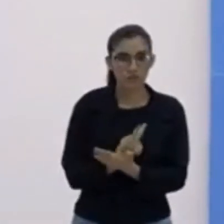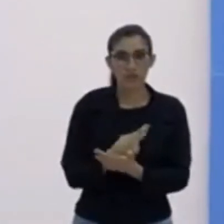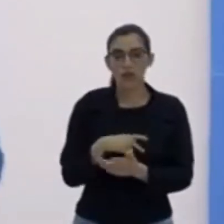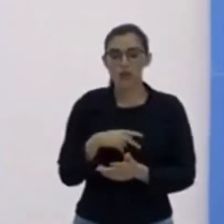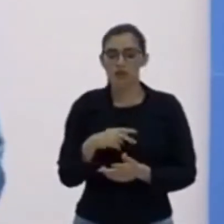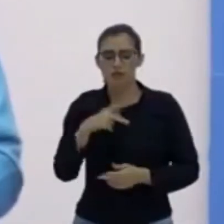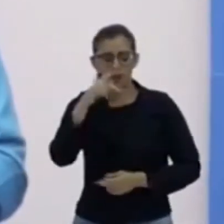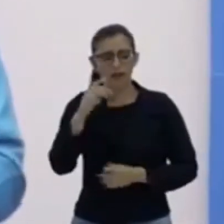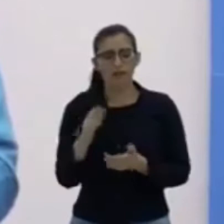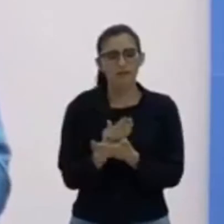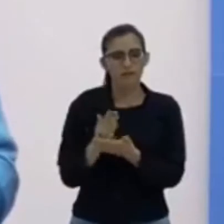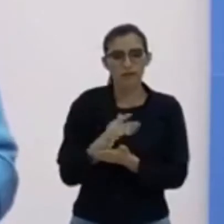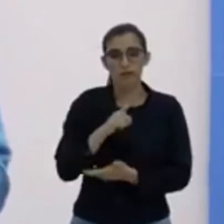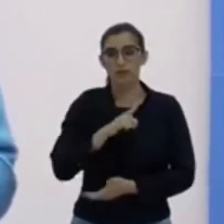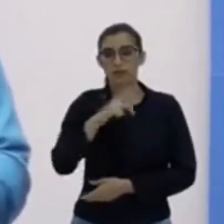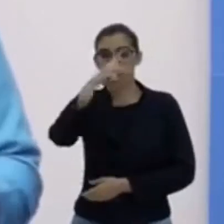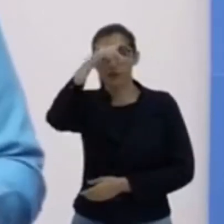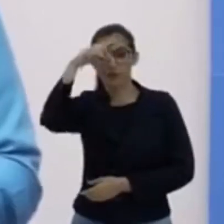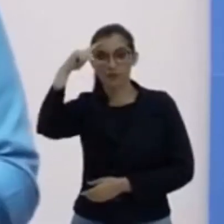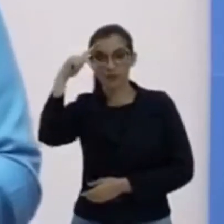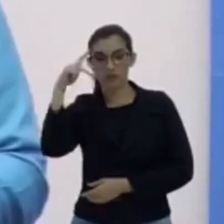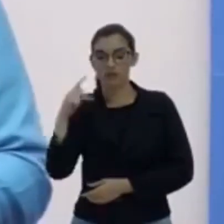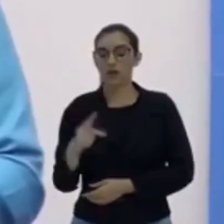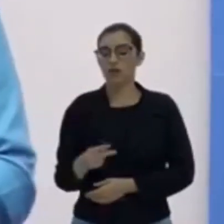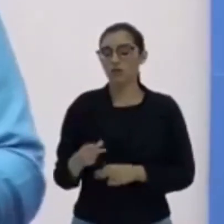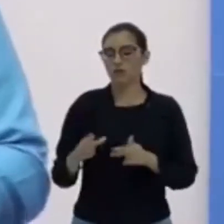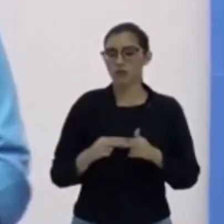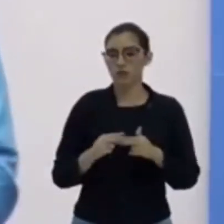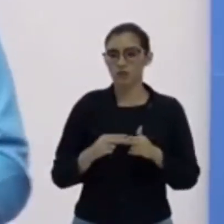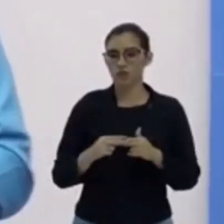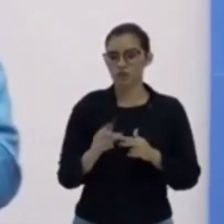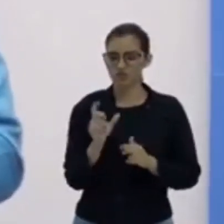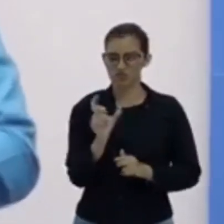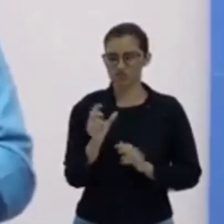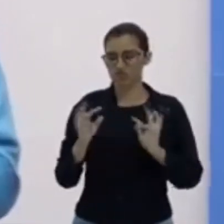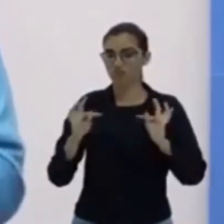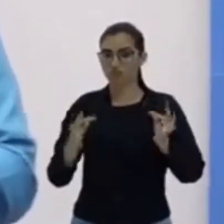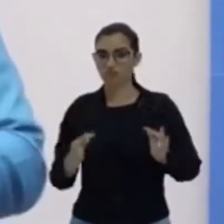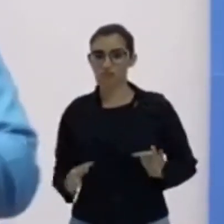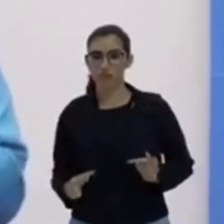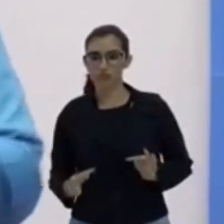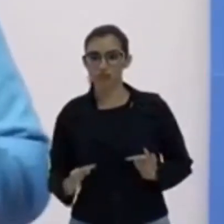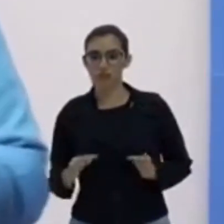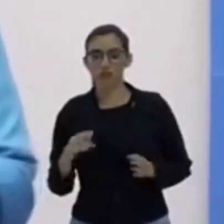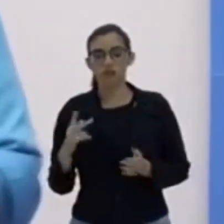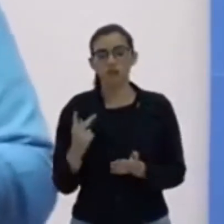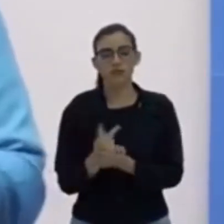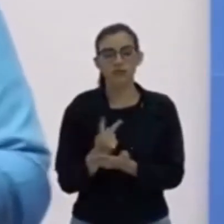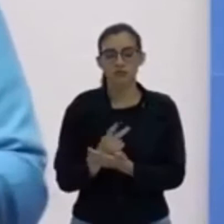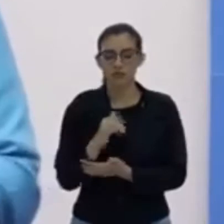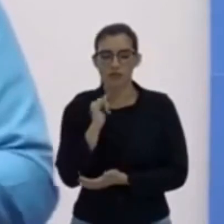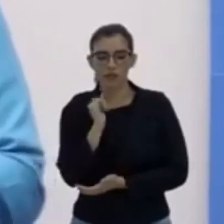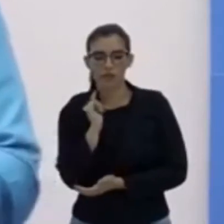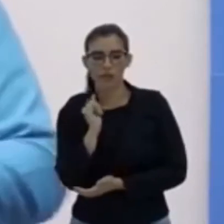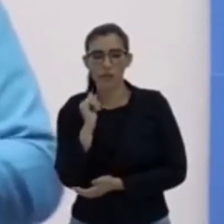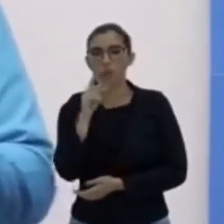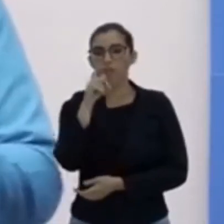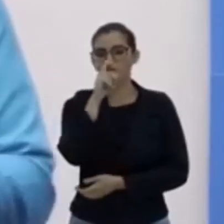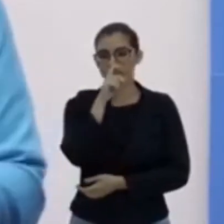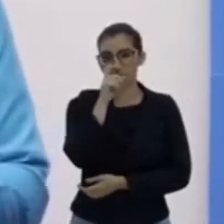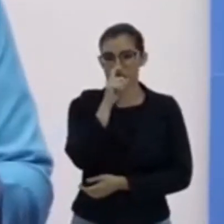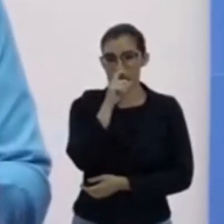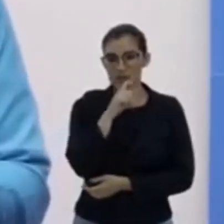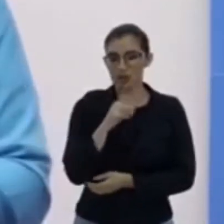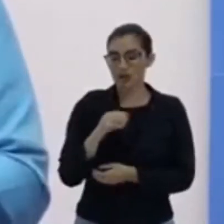pessoas aí que utilizam as palavras técnicas e tentam, de uma forma ou outra,